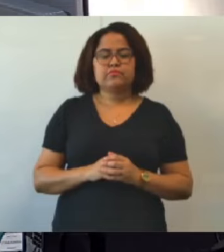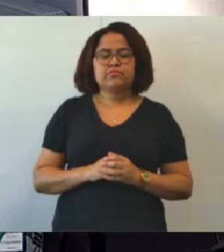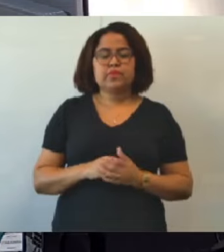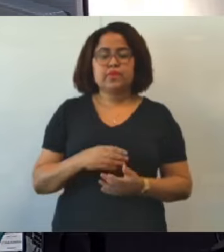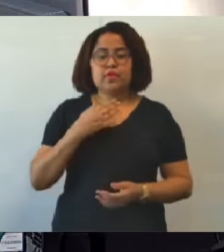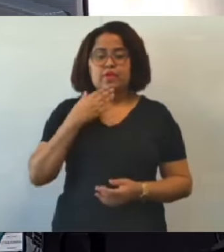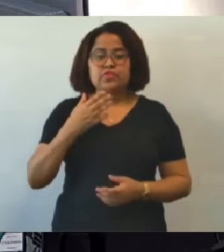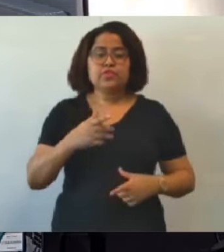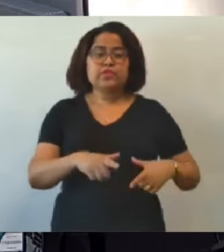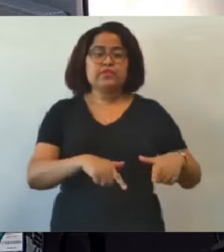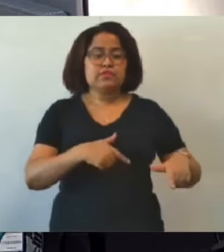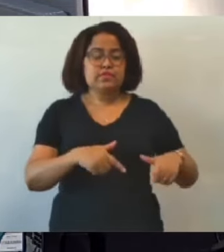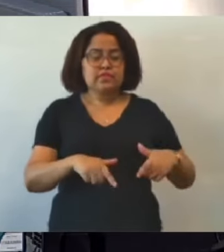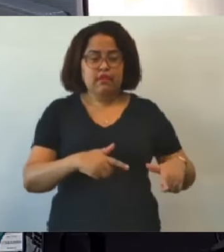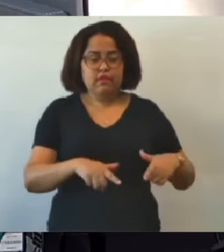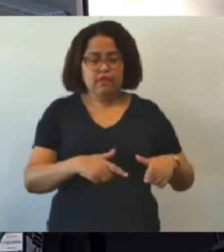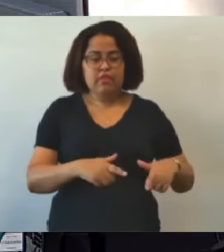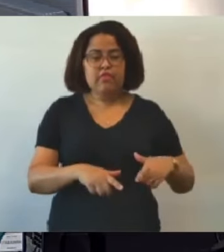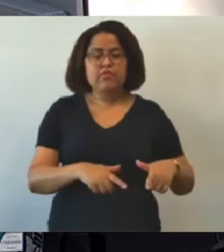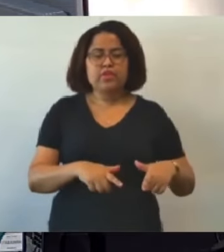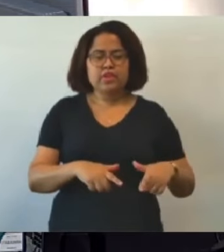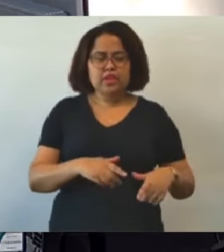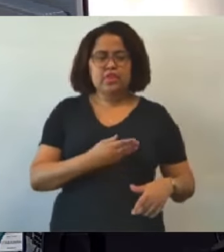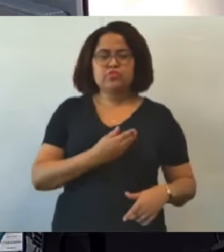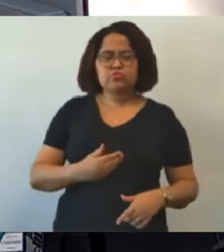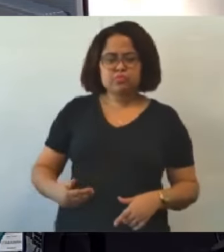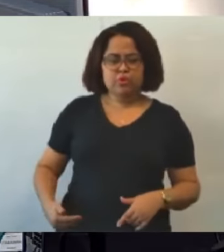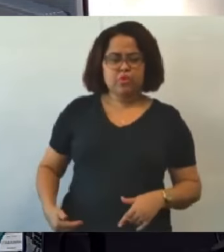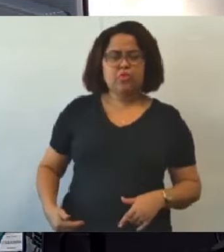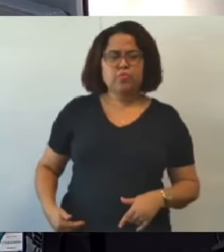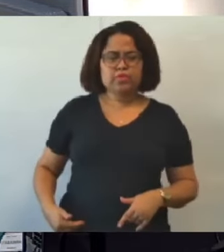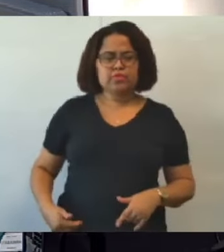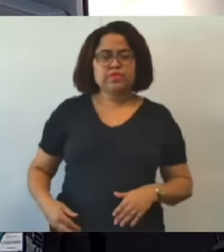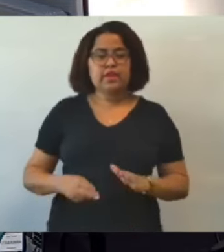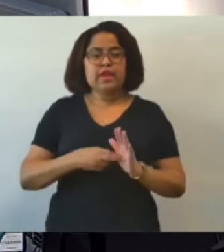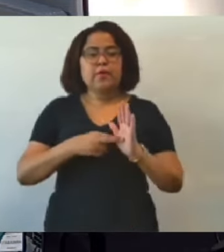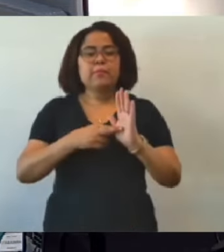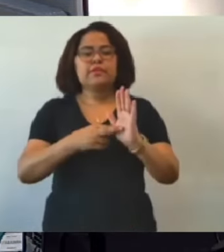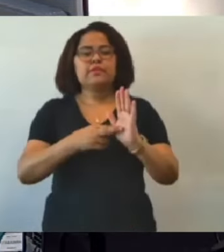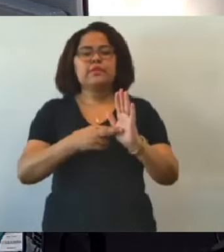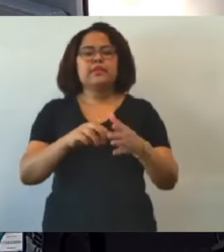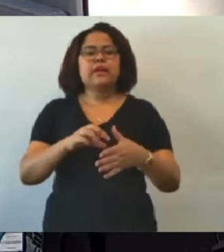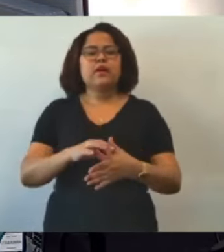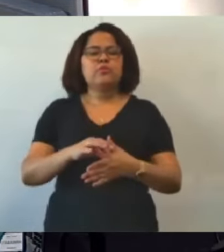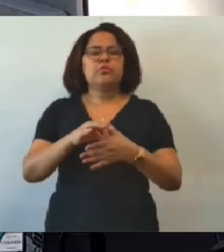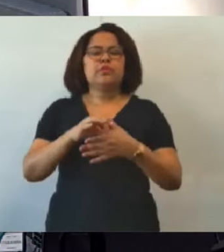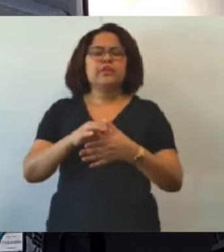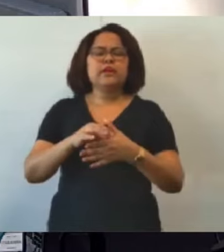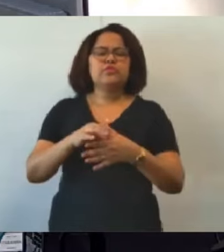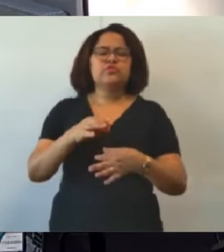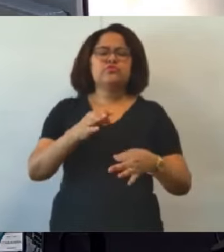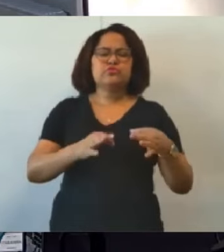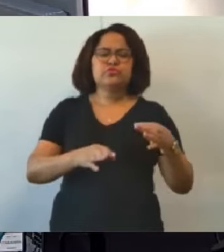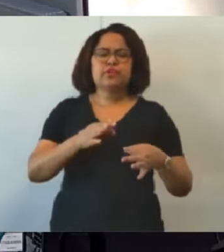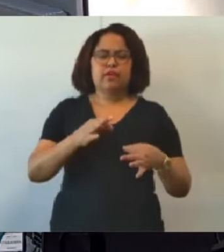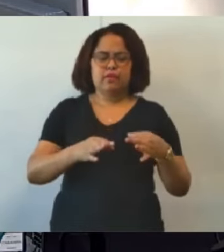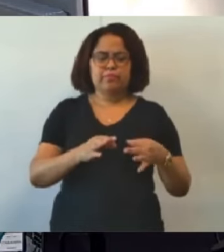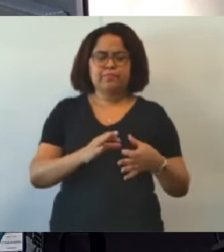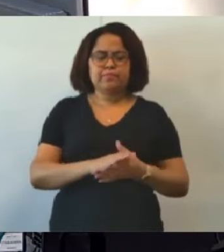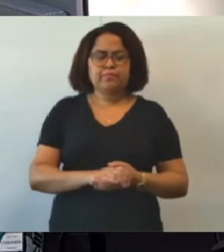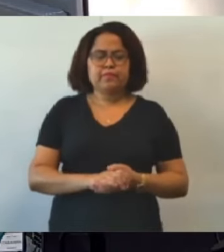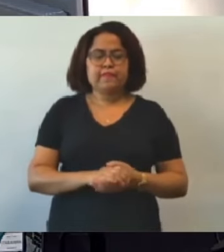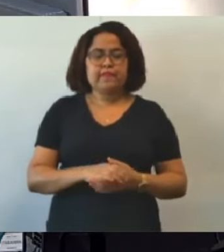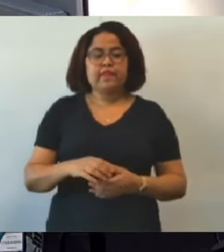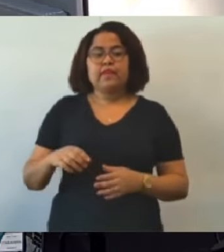E lá também fala da composição, que são cinco conselheiros eleitos pela população pelo mandato de quatro anos. Também tem a resolução